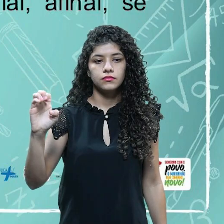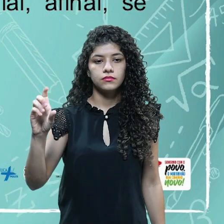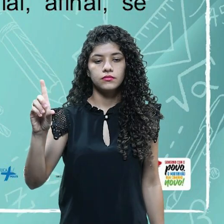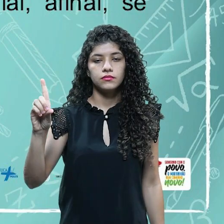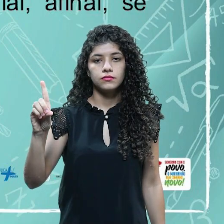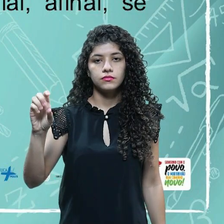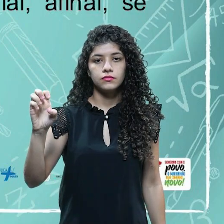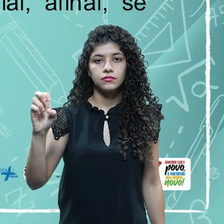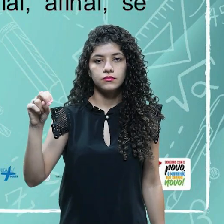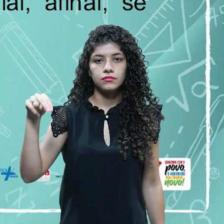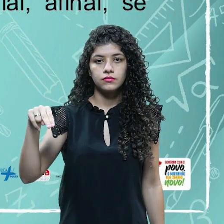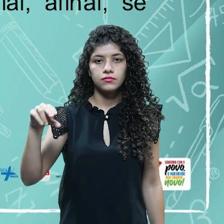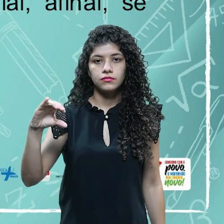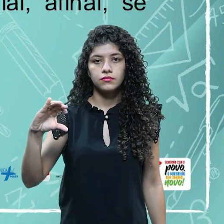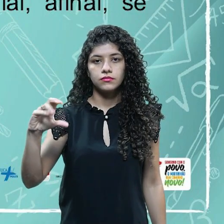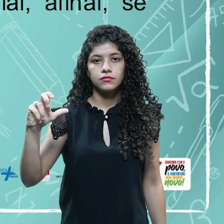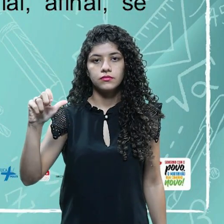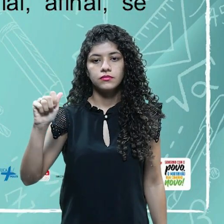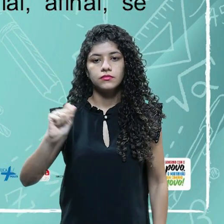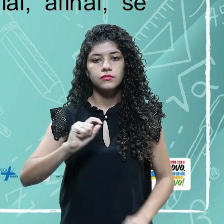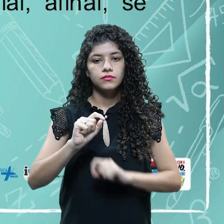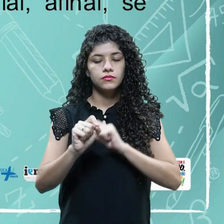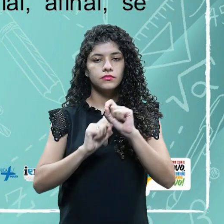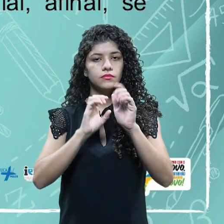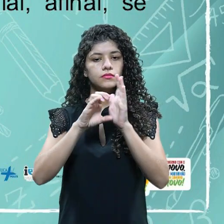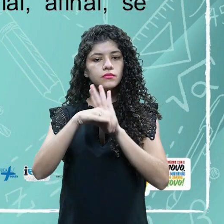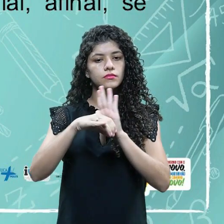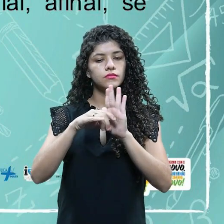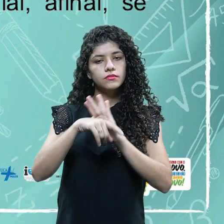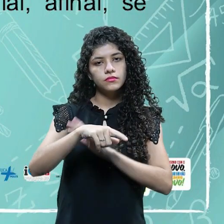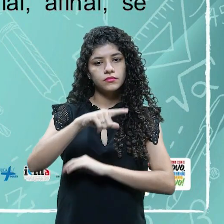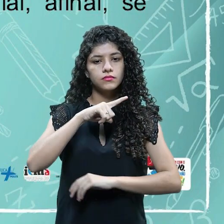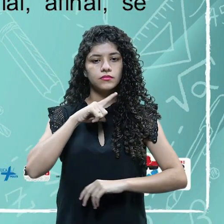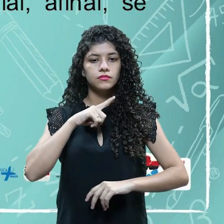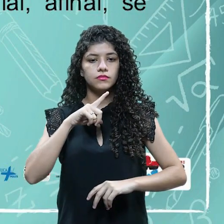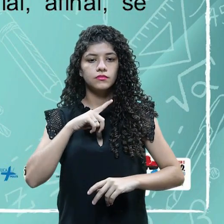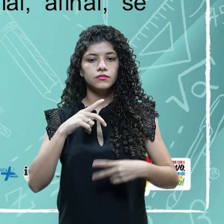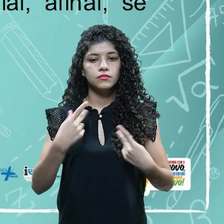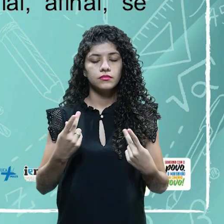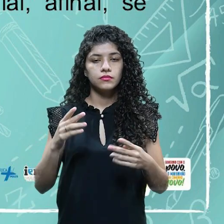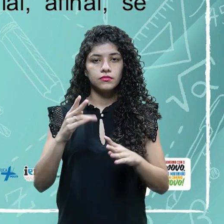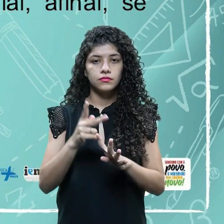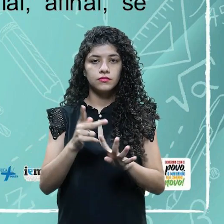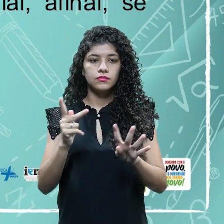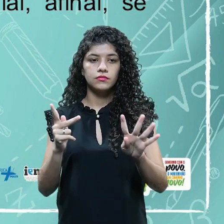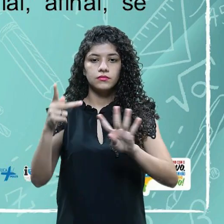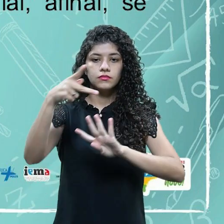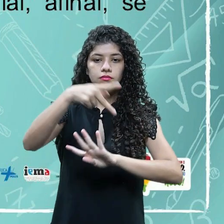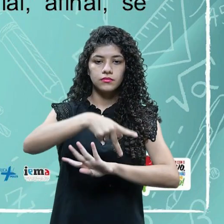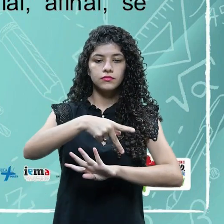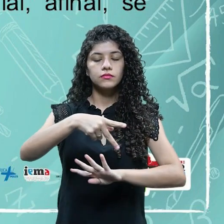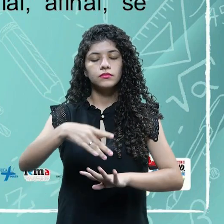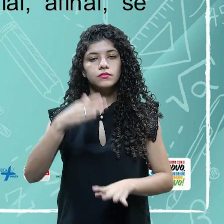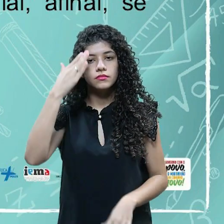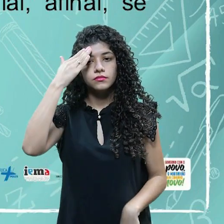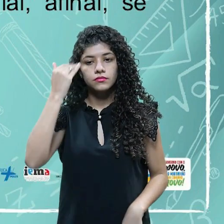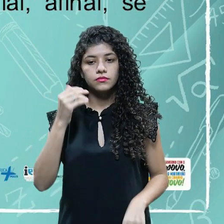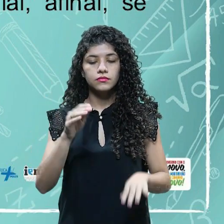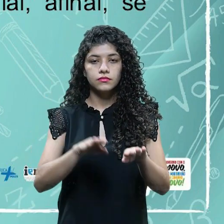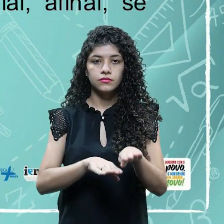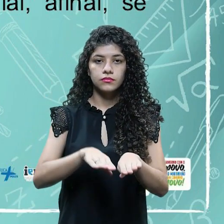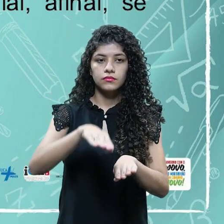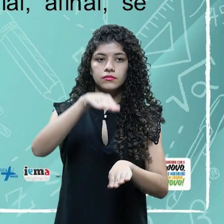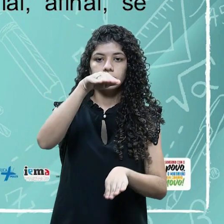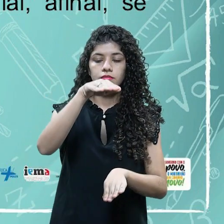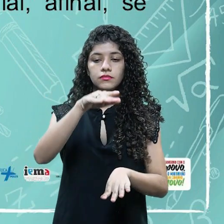conhecer um pouco o conceito, né. Ela é a condição de preferência, de prioridade, de reconhecimento, de hierarquia e